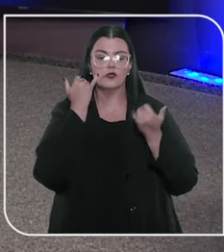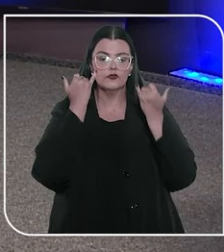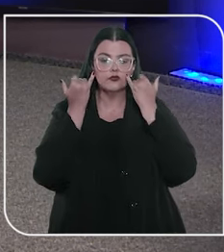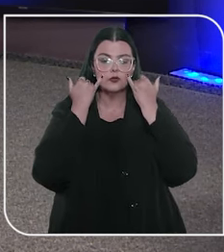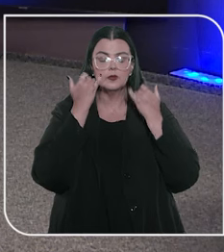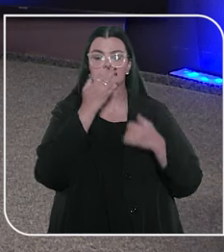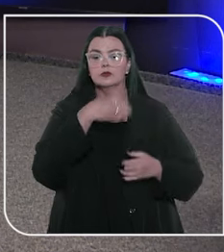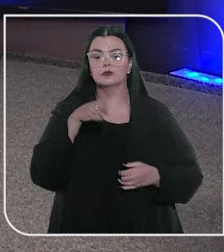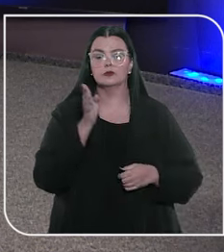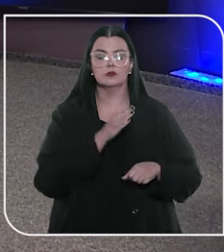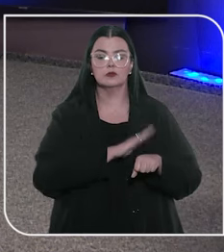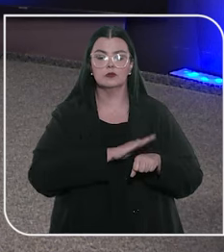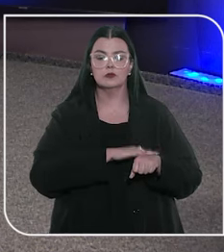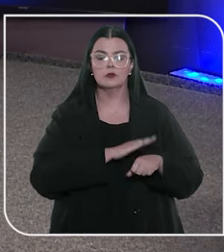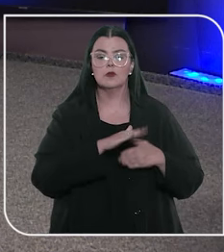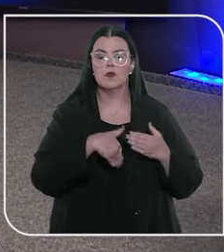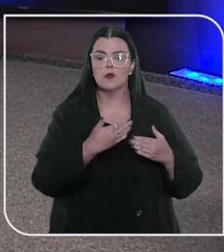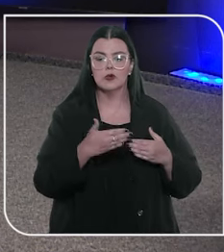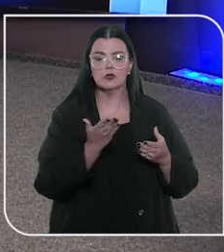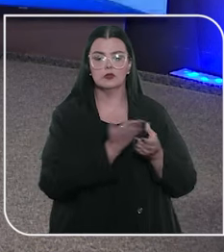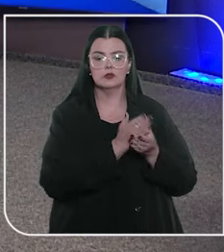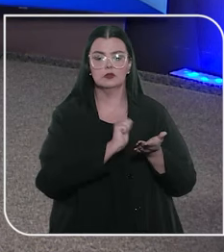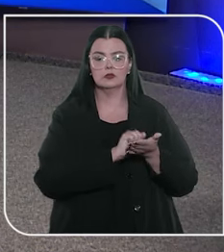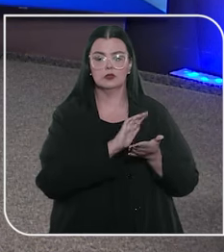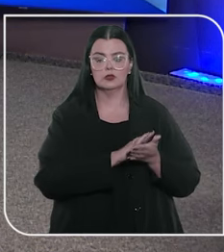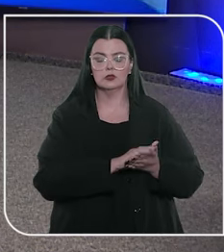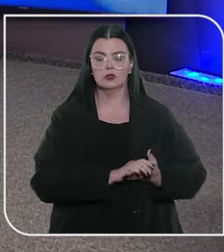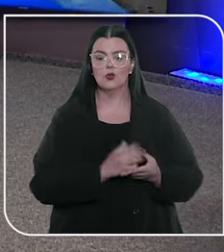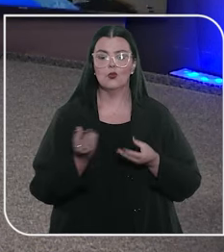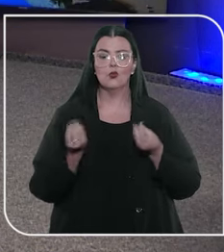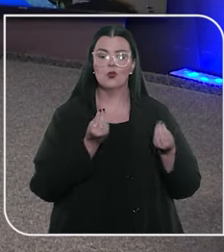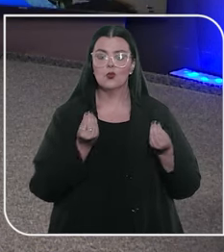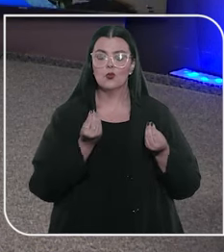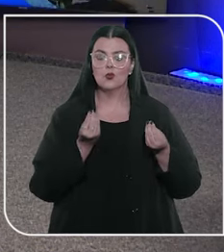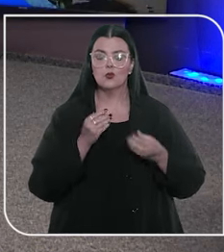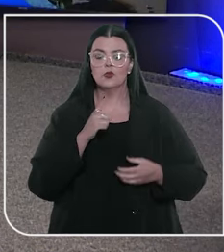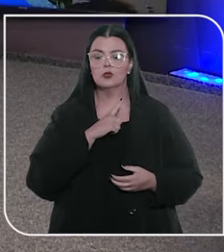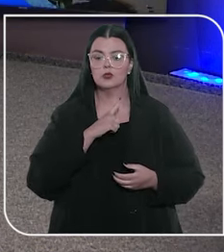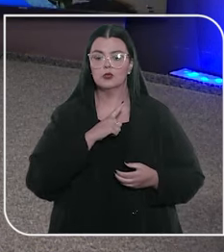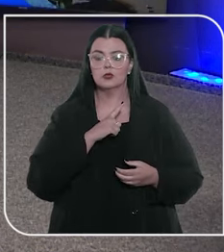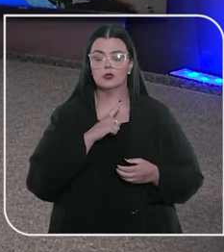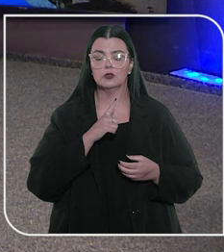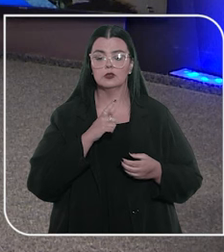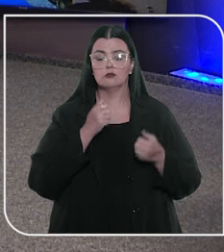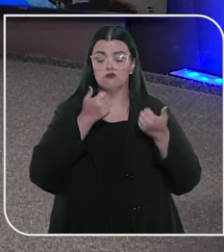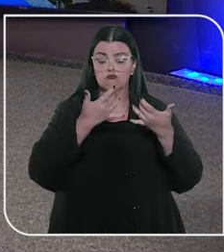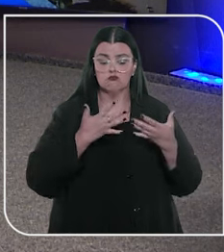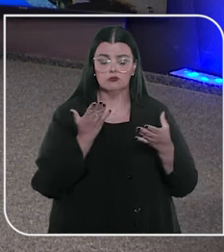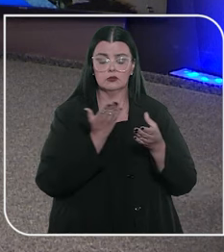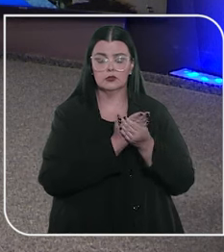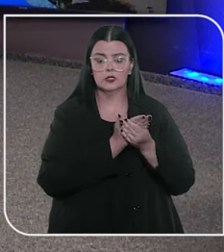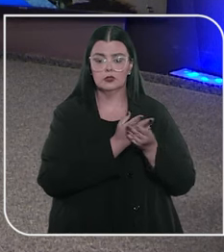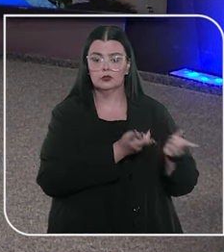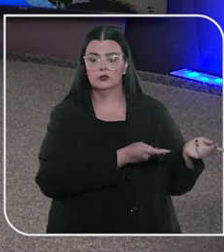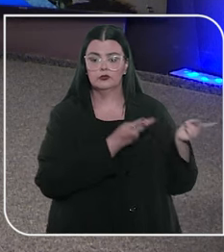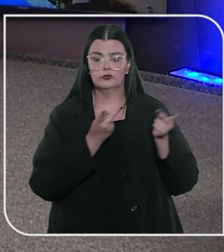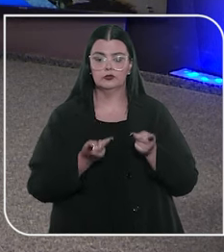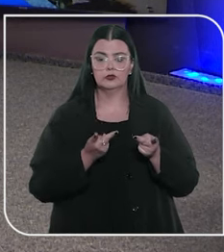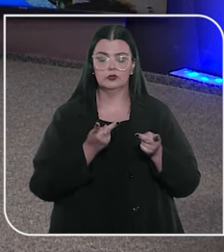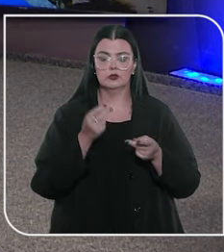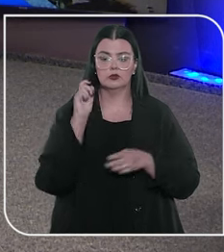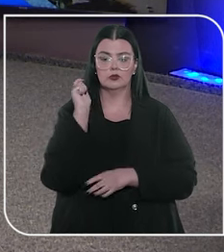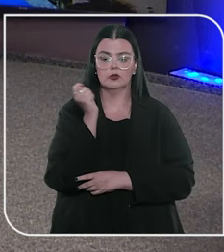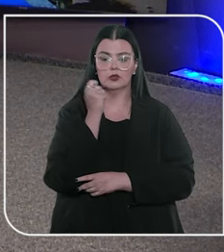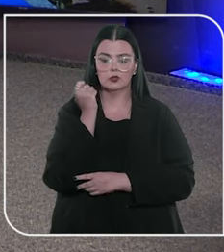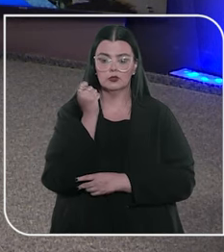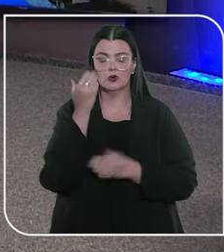sobre a suspensão de prazos processuais. Como ficou essa questão em relação aos processos vindos do Rio